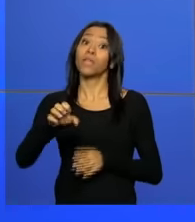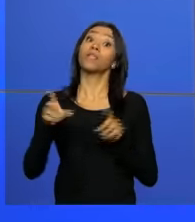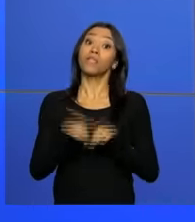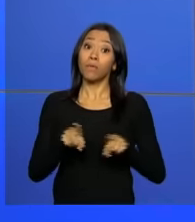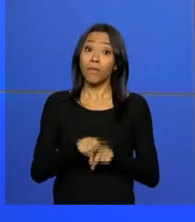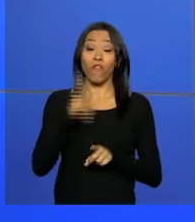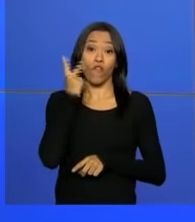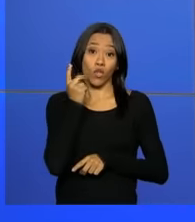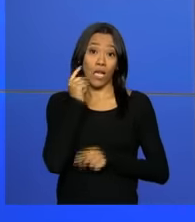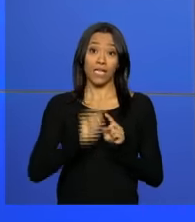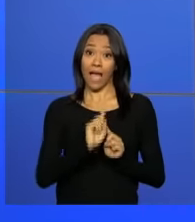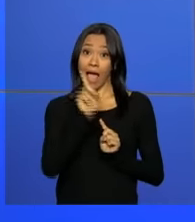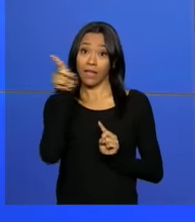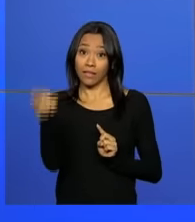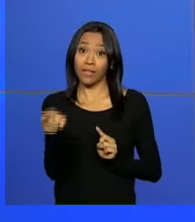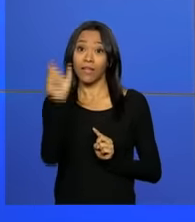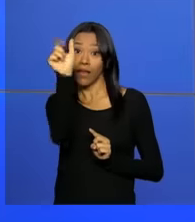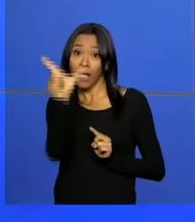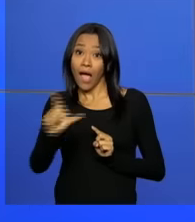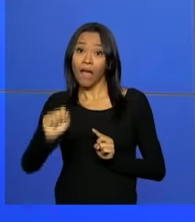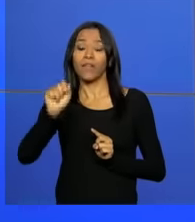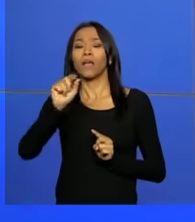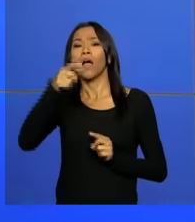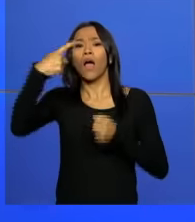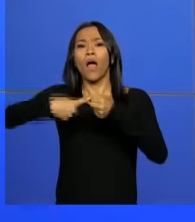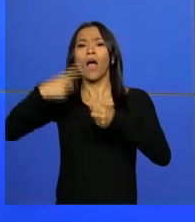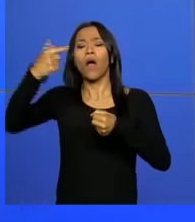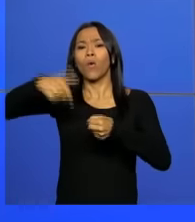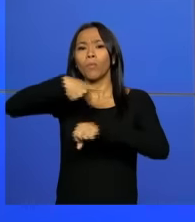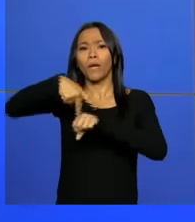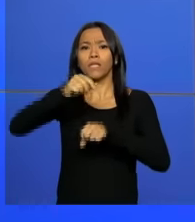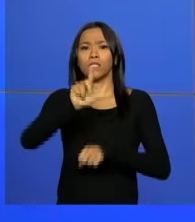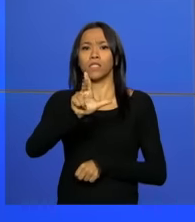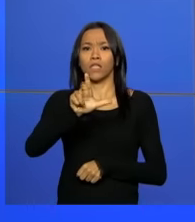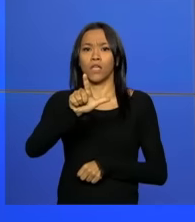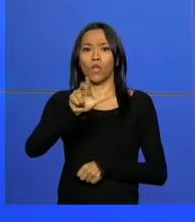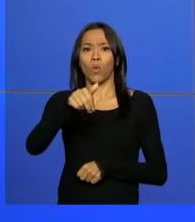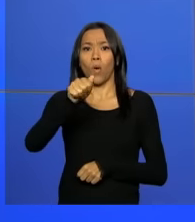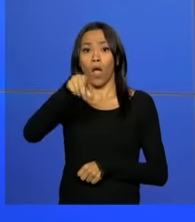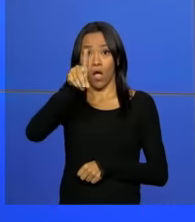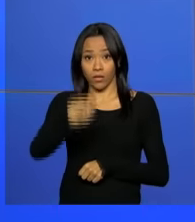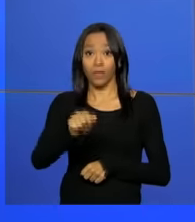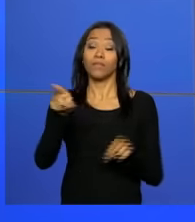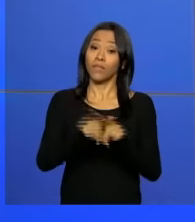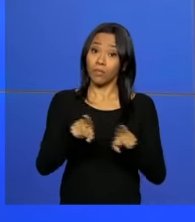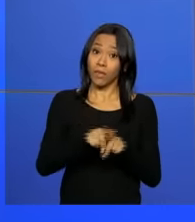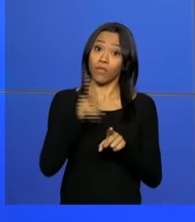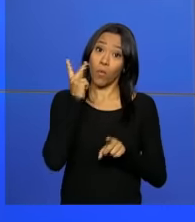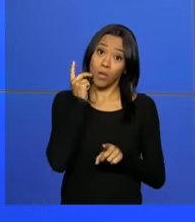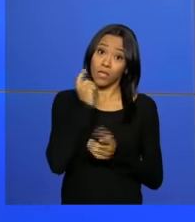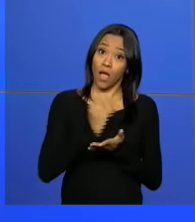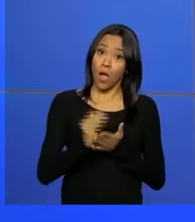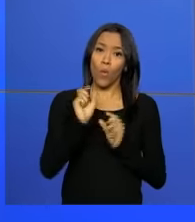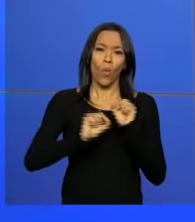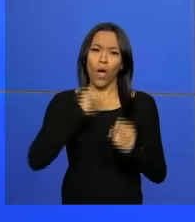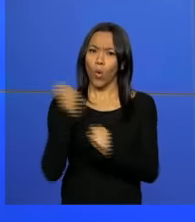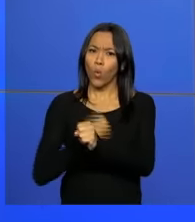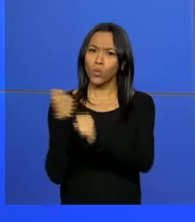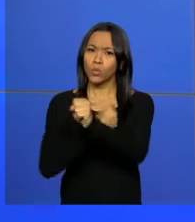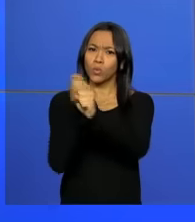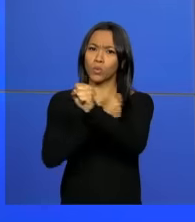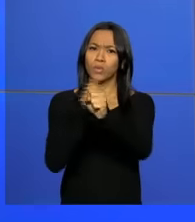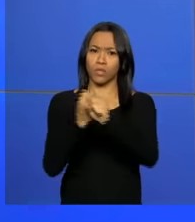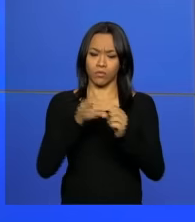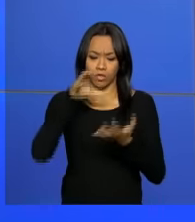Luanda, capital da Angola. As duas ligações passarão pela capital cearense, onde também está prevista a construção de um